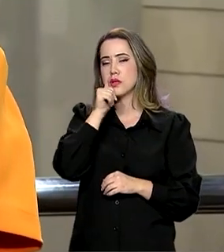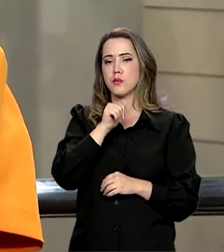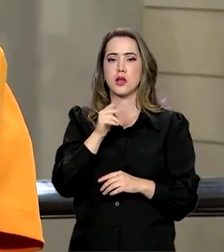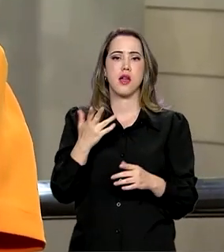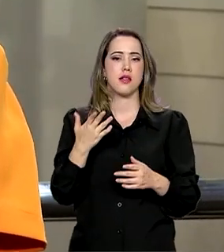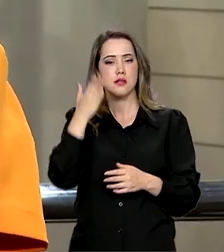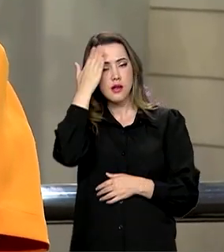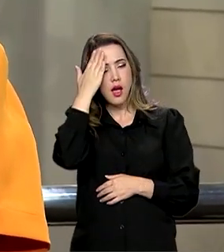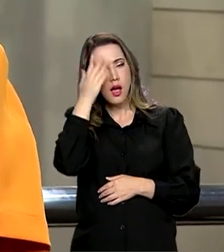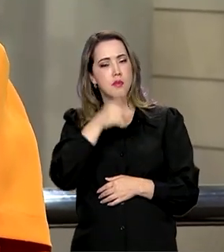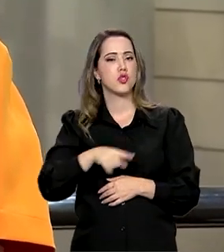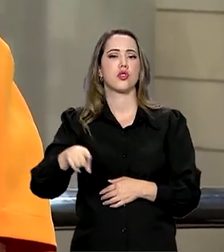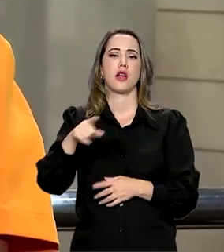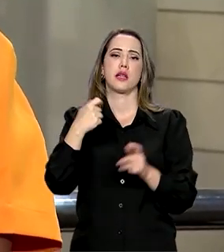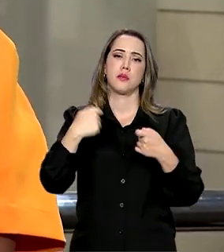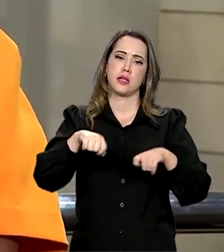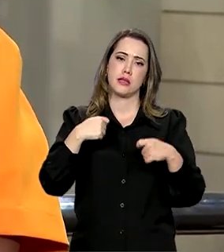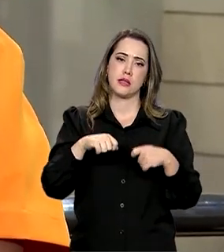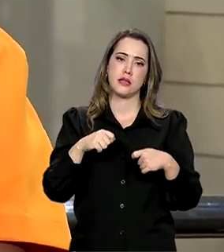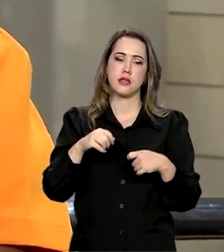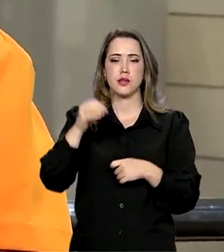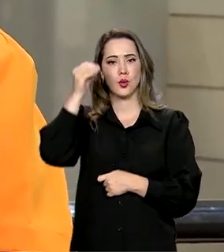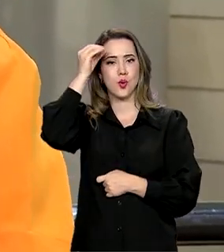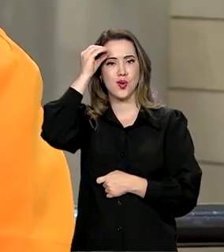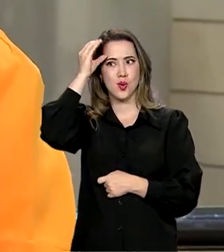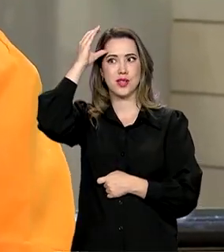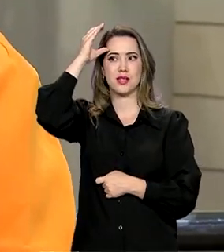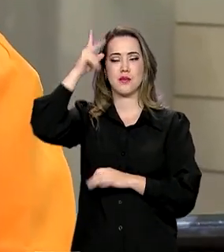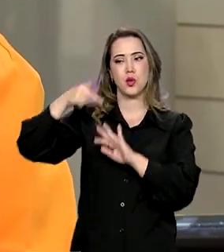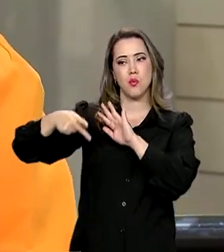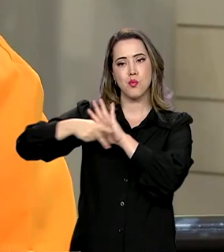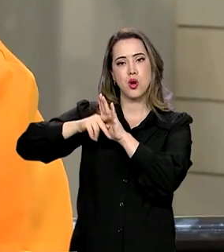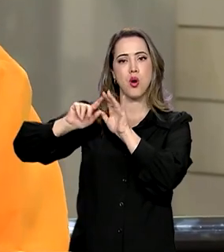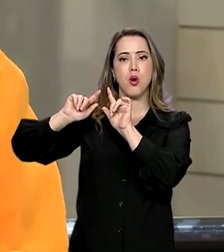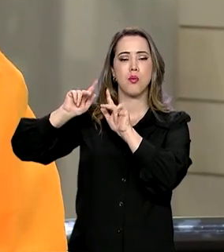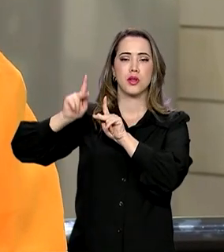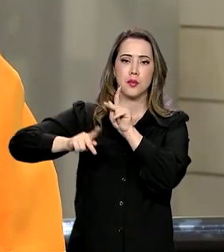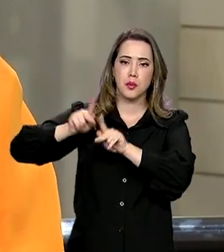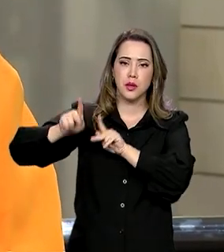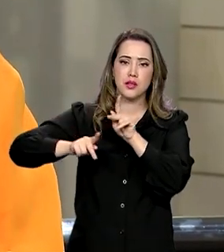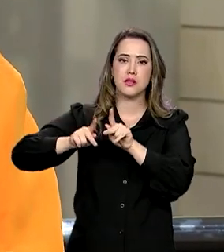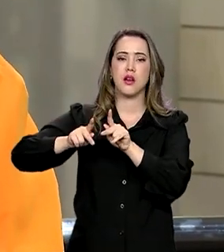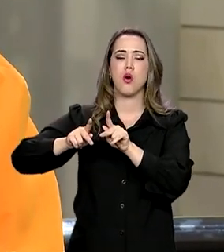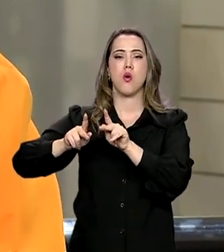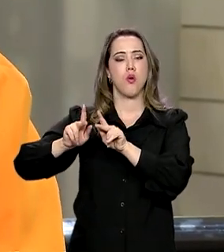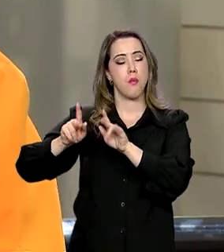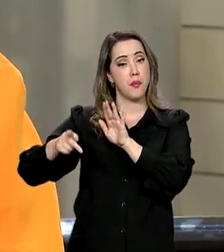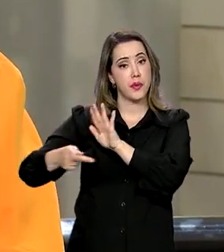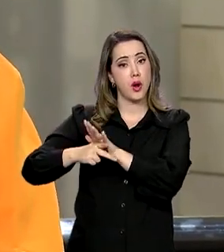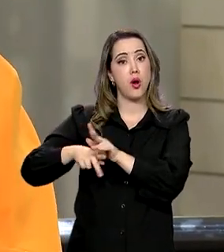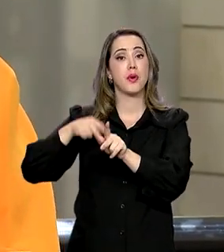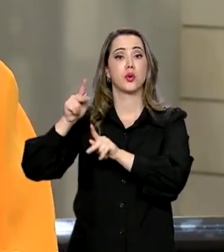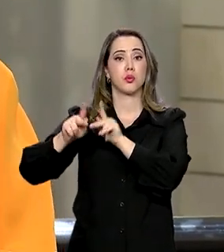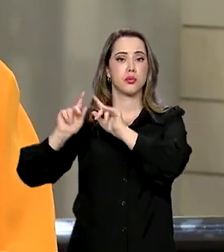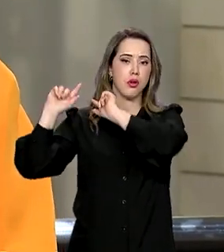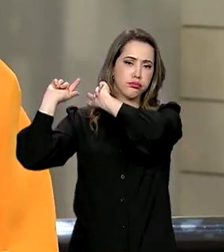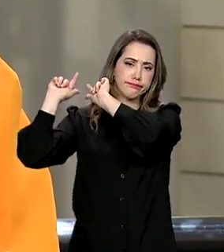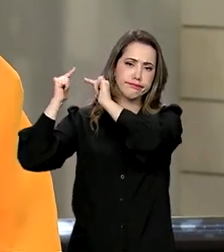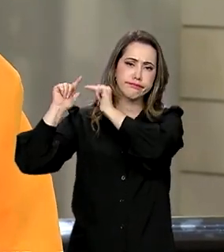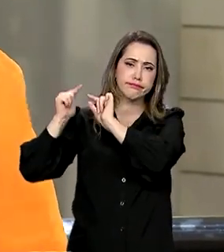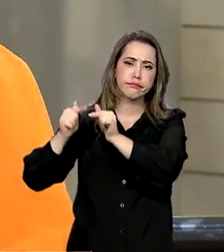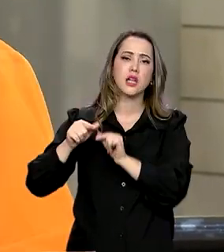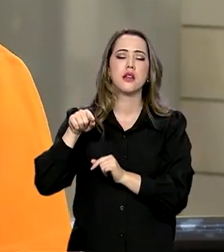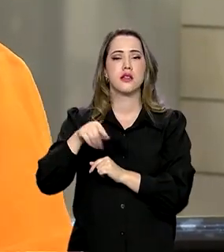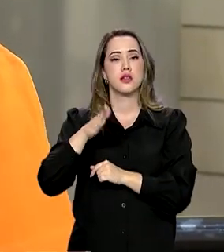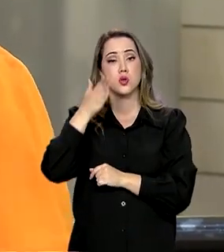Amazônia sem a sabedoria popular, sem a sabedoria dos povos originários. Isso são saberes milenares que